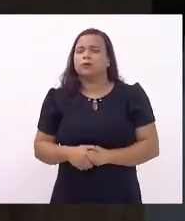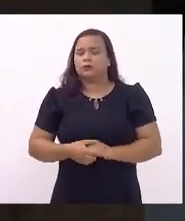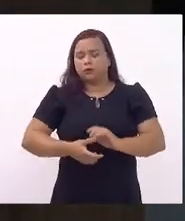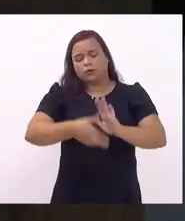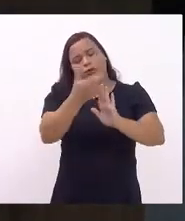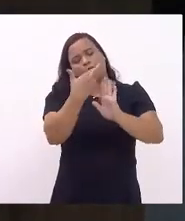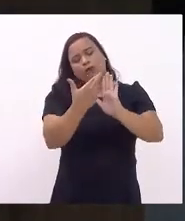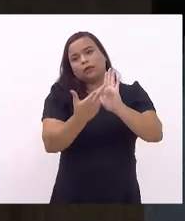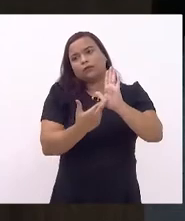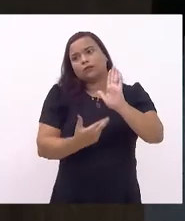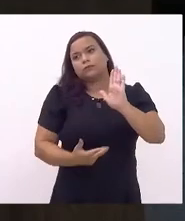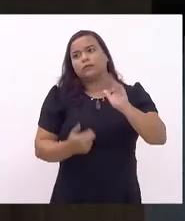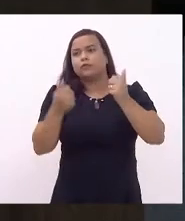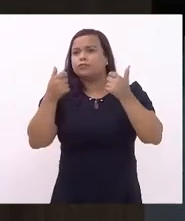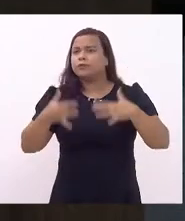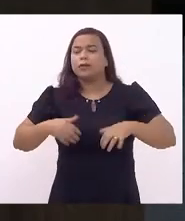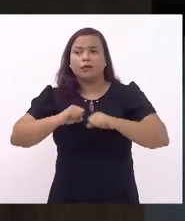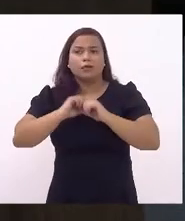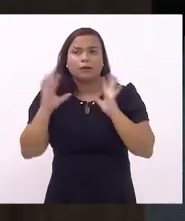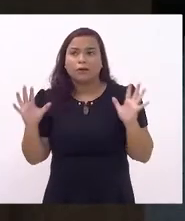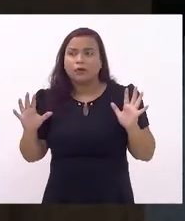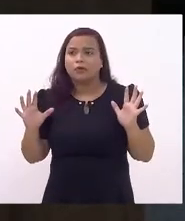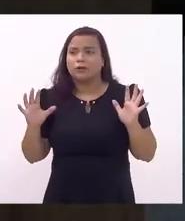ficou clara, ficou,